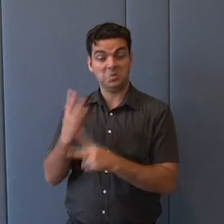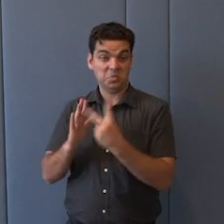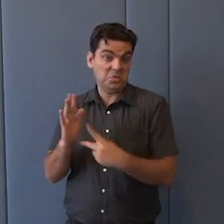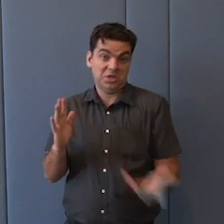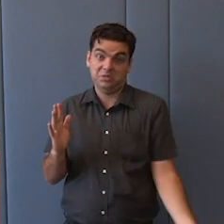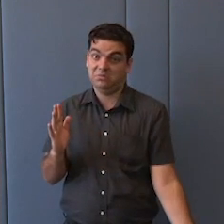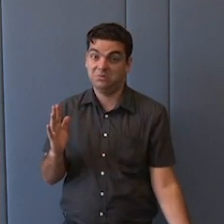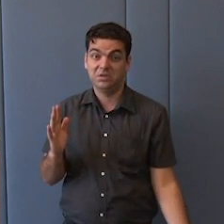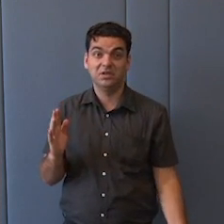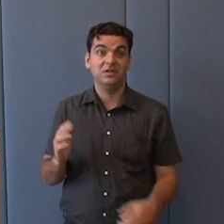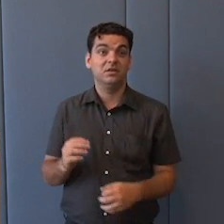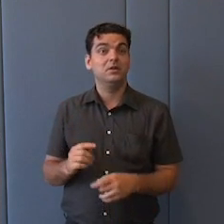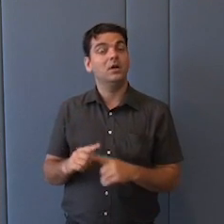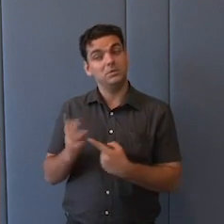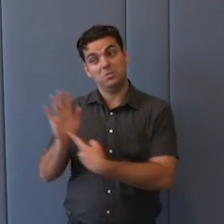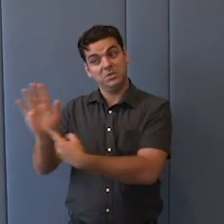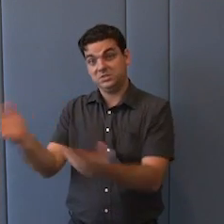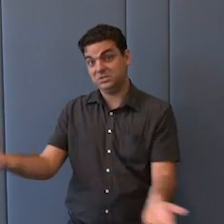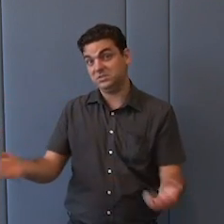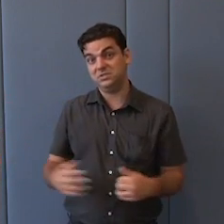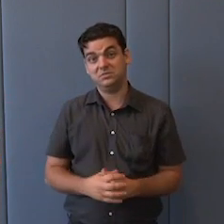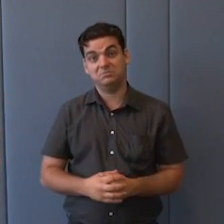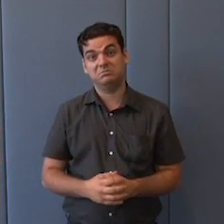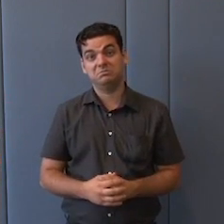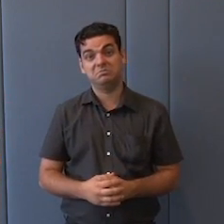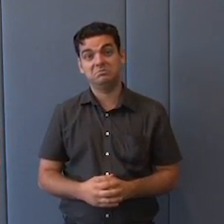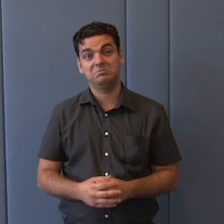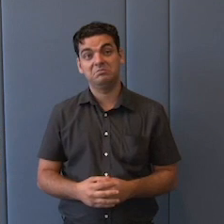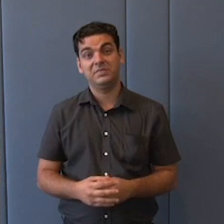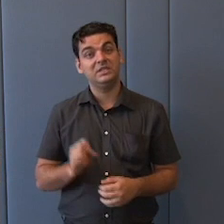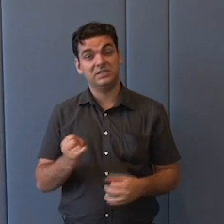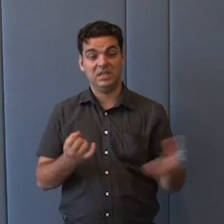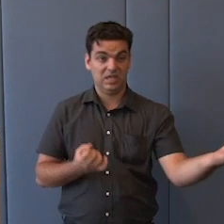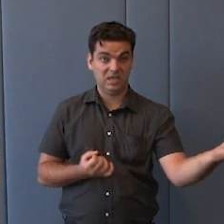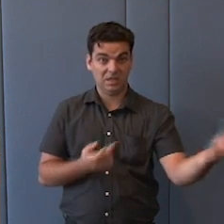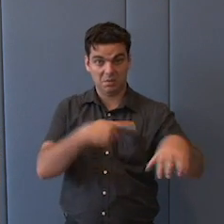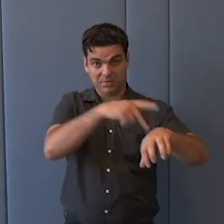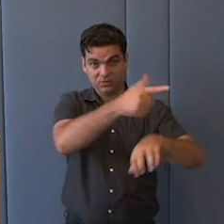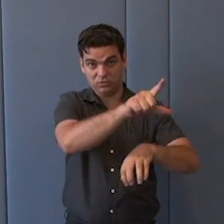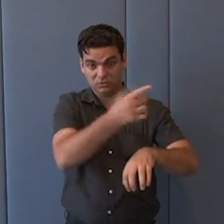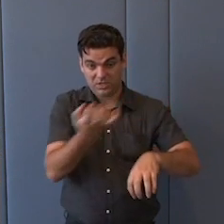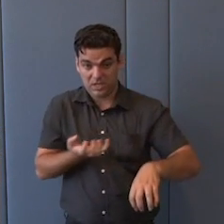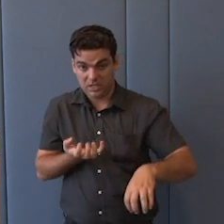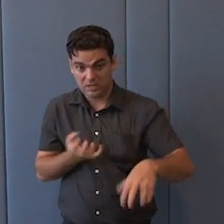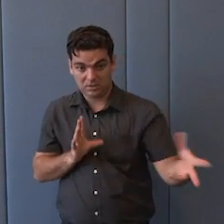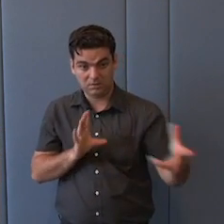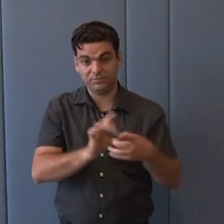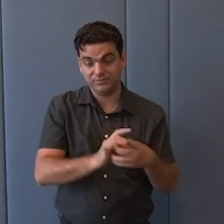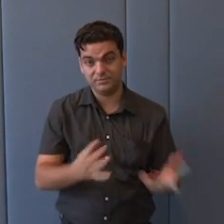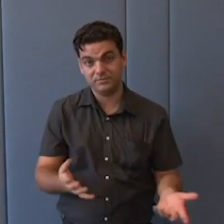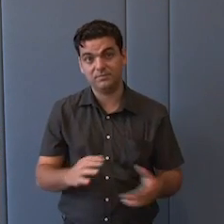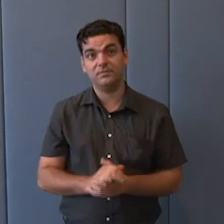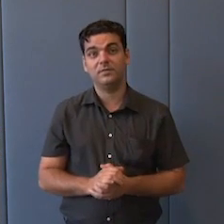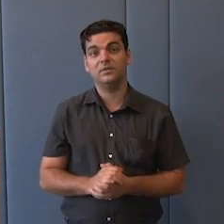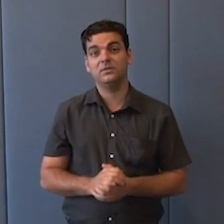construtivo em comum, quando é possível, quando a outra parte quer matar de fome seu próprio povo, como é o caso da Venezuela, é meio difícil